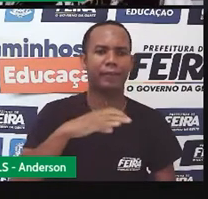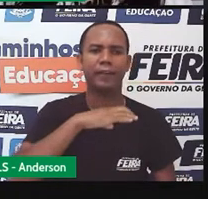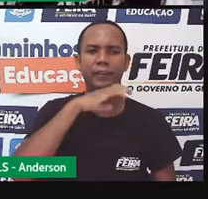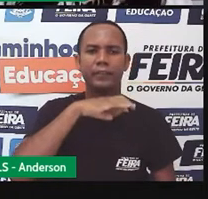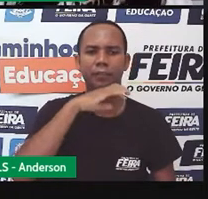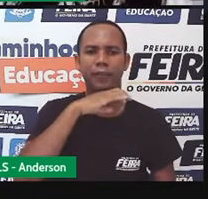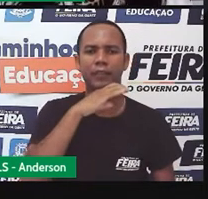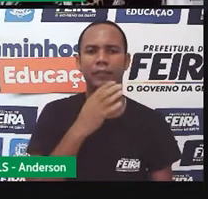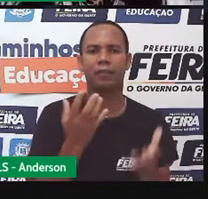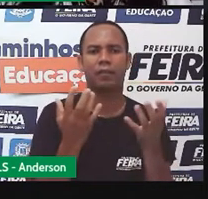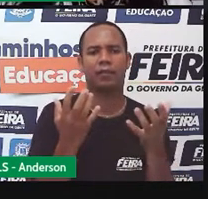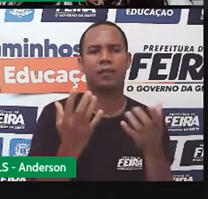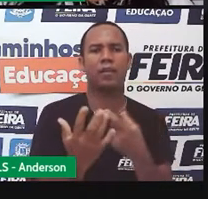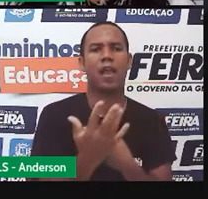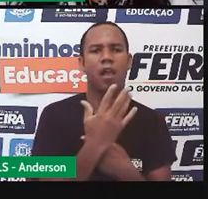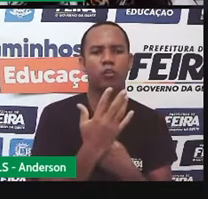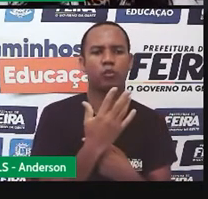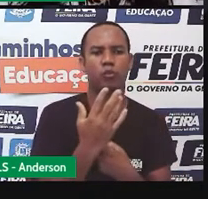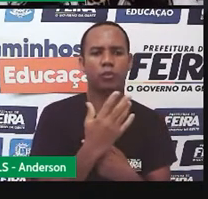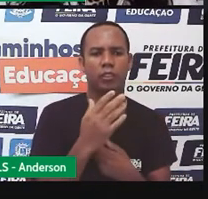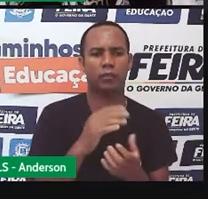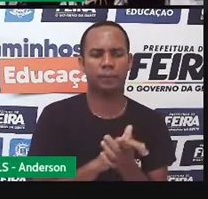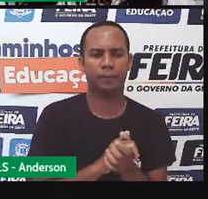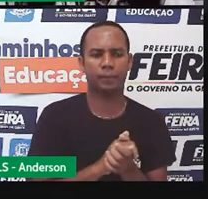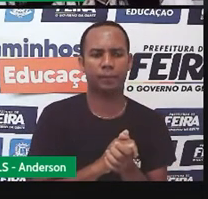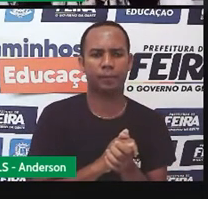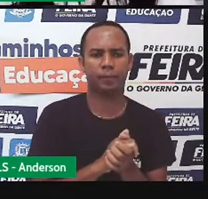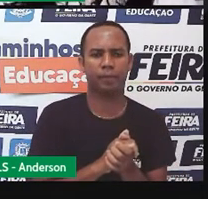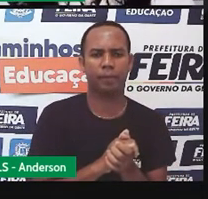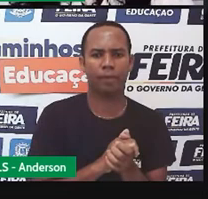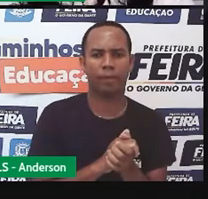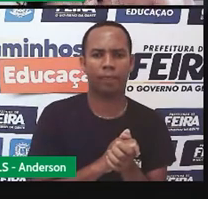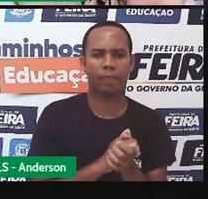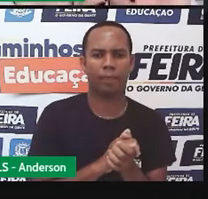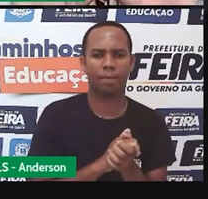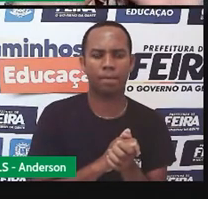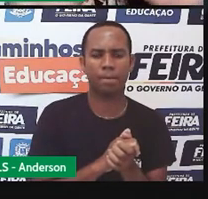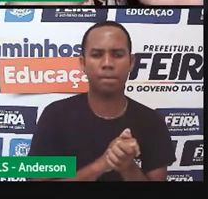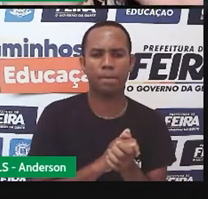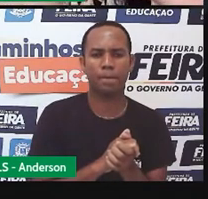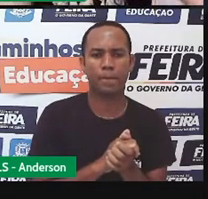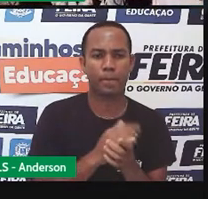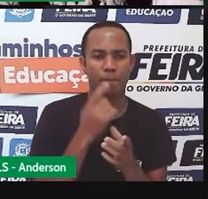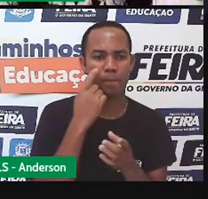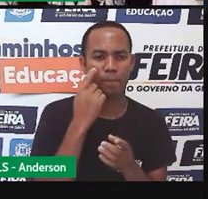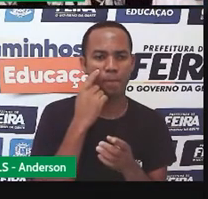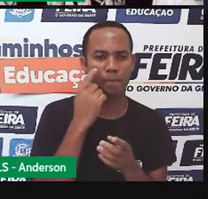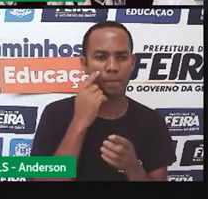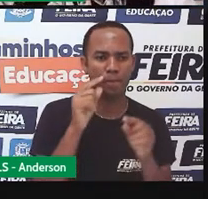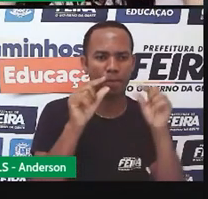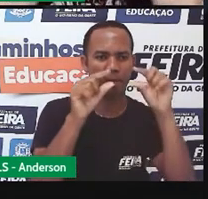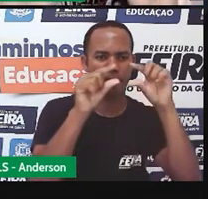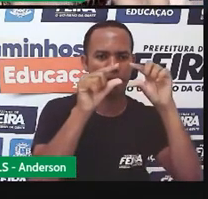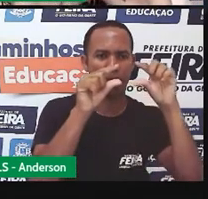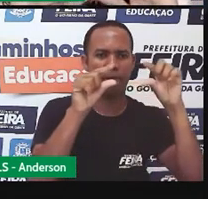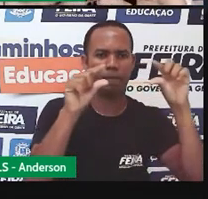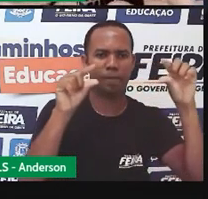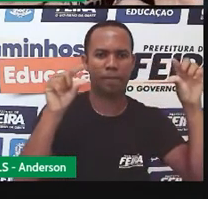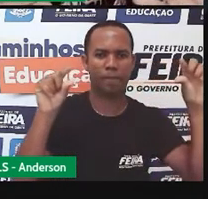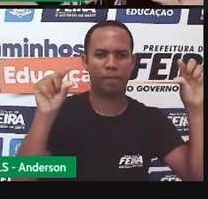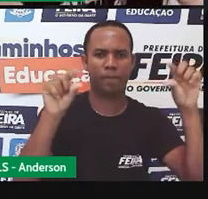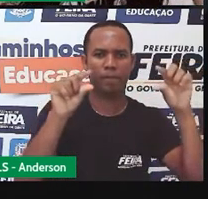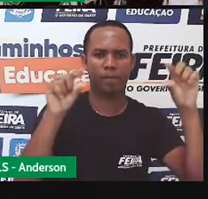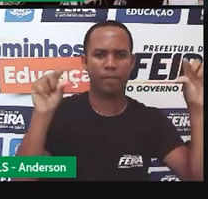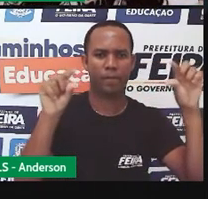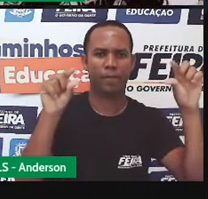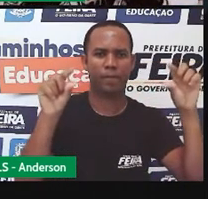pede doações. Conheça. Essa parte maior, bem destacada, ela é